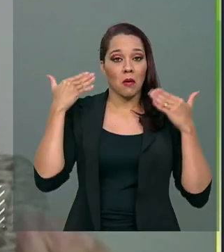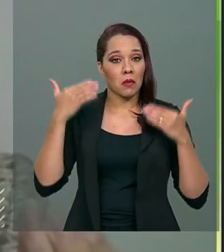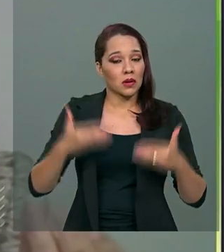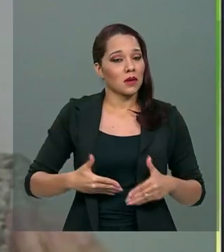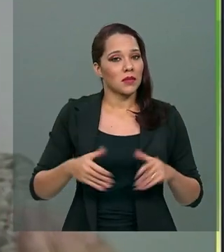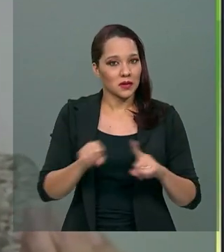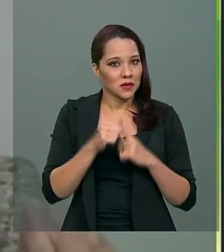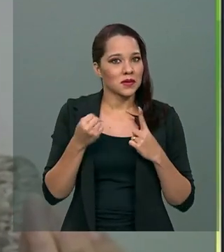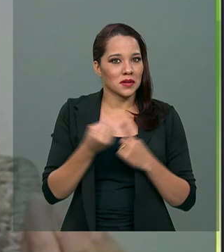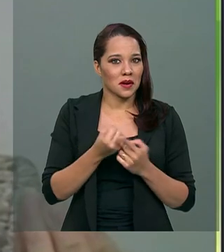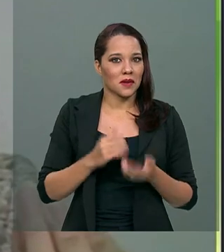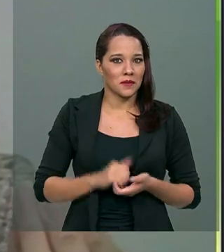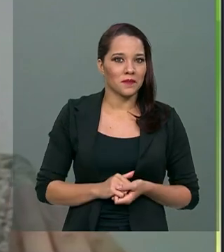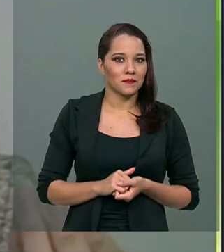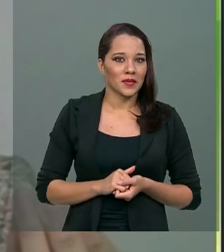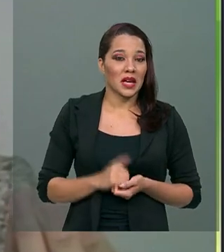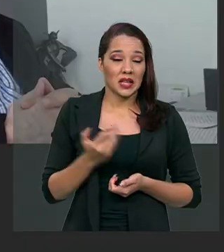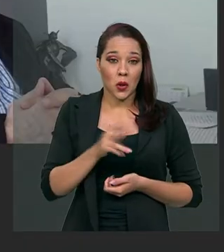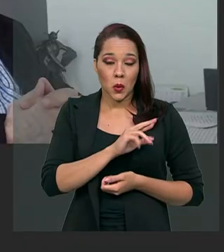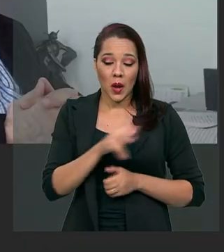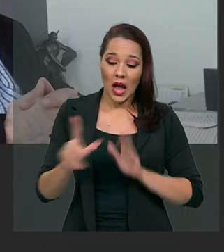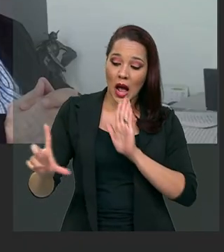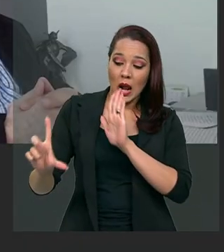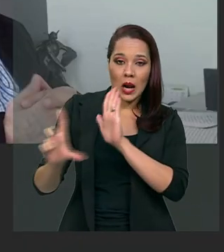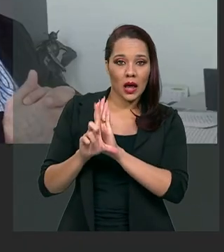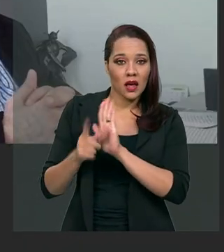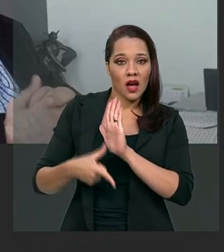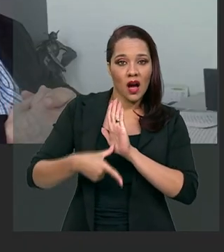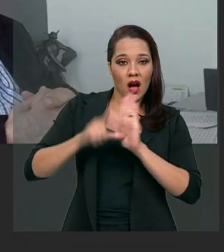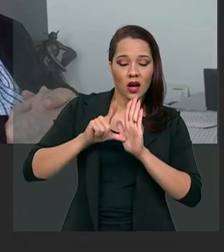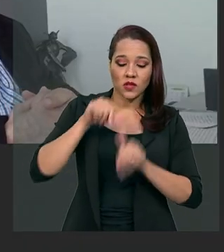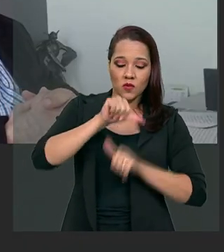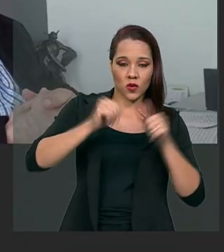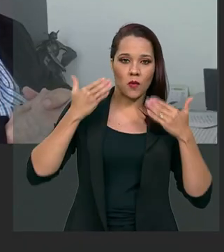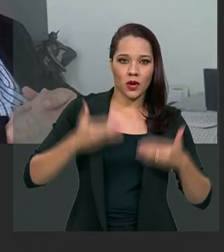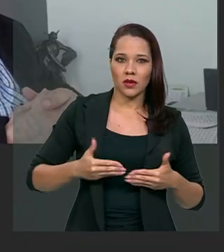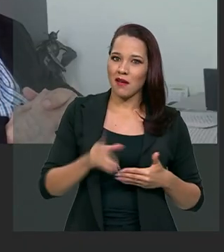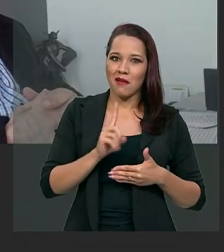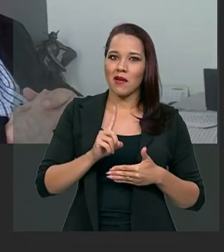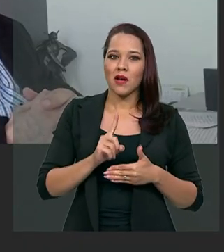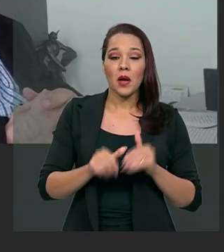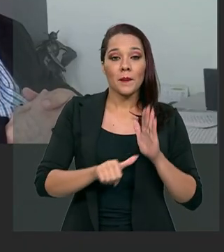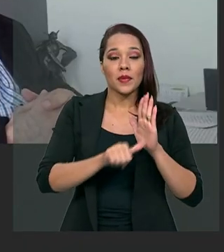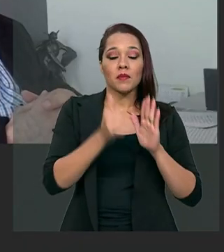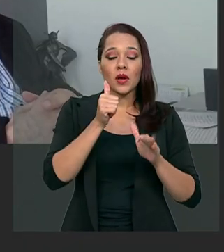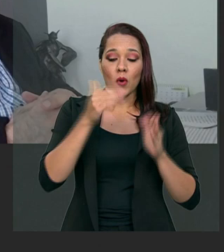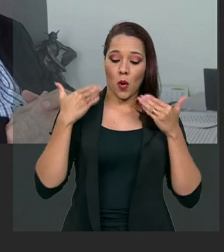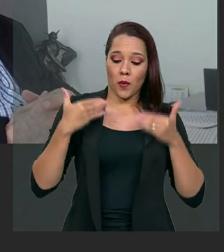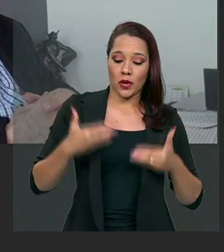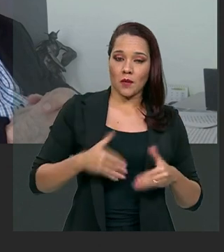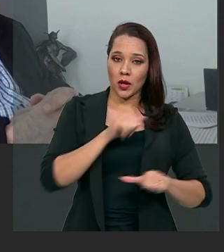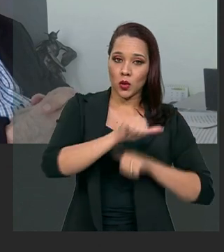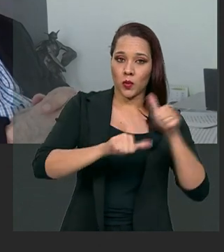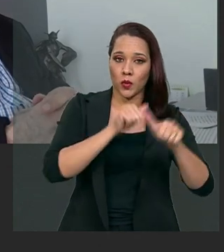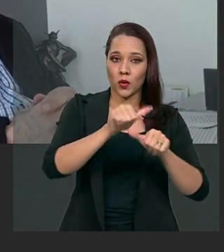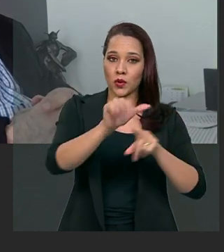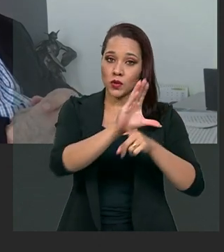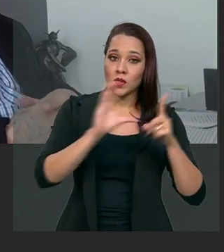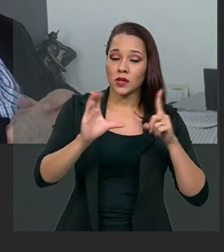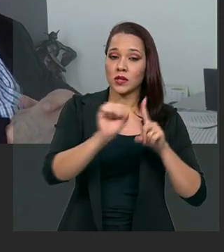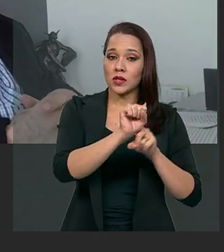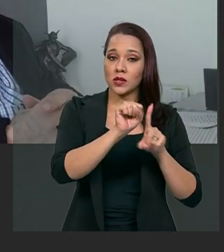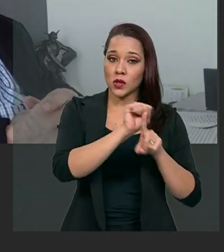social. E não necessariamente a lei, ela vem antes do comportamento, a lei vem depois. Então, primeiro muda-se a sociedade, muda-se o